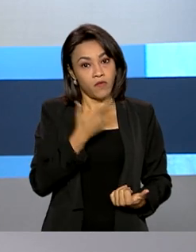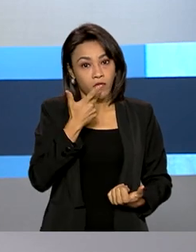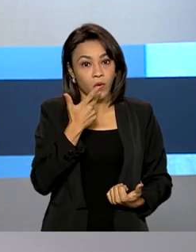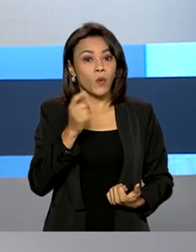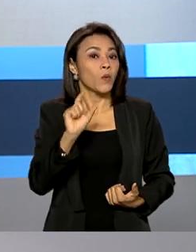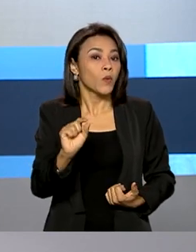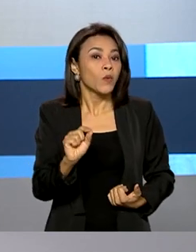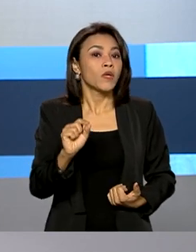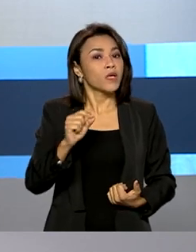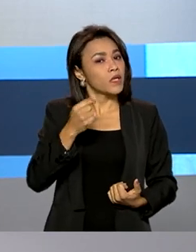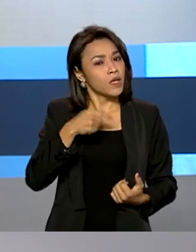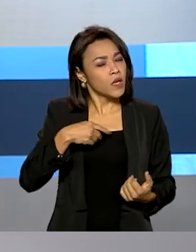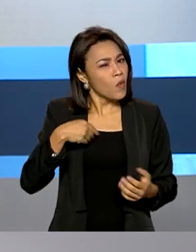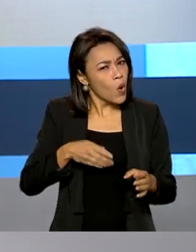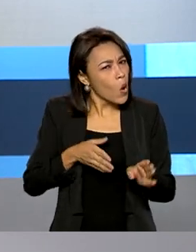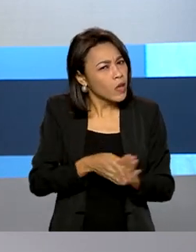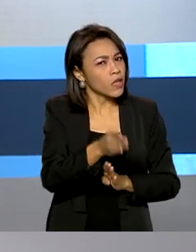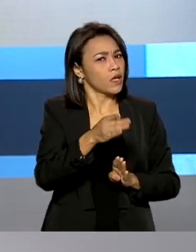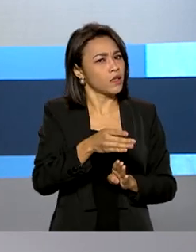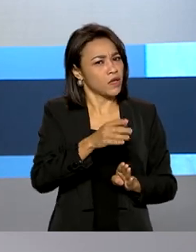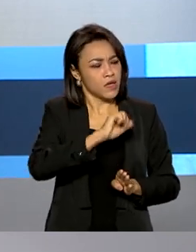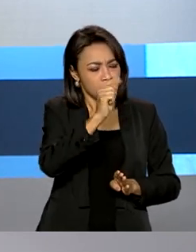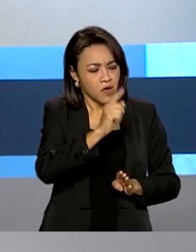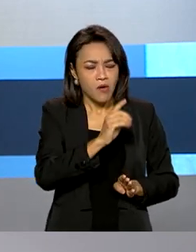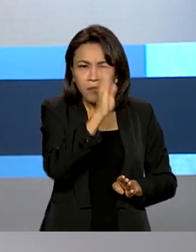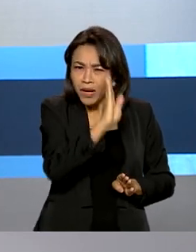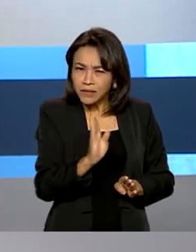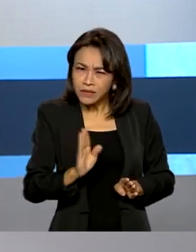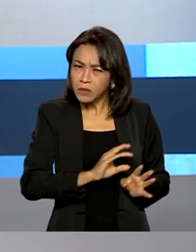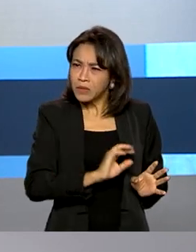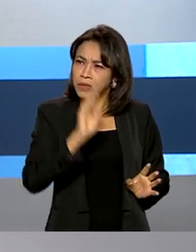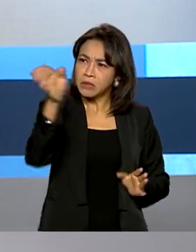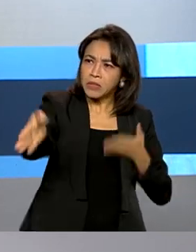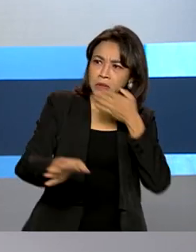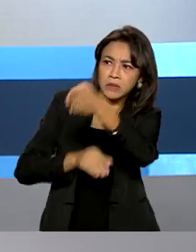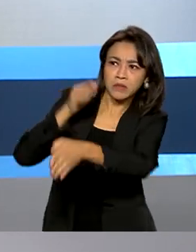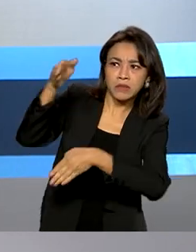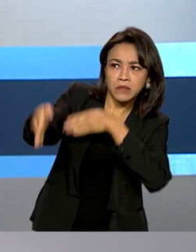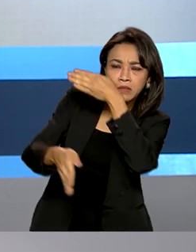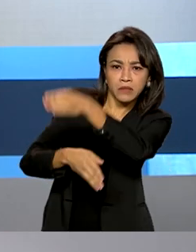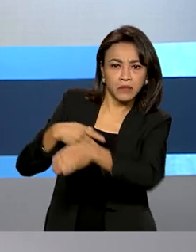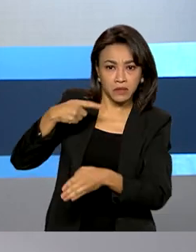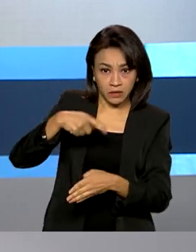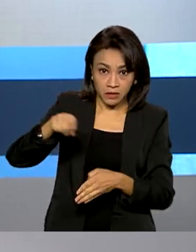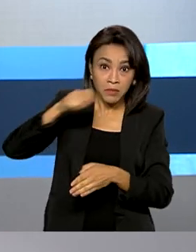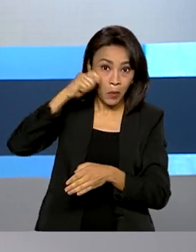deslocamentos de brasileiros à Ucrânia enquanto não houver condições de segurança suficientes no país.